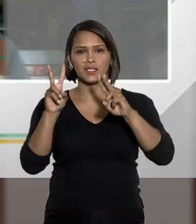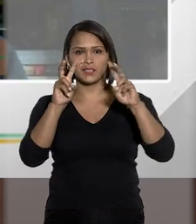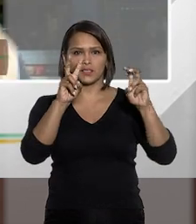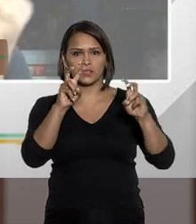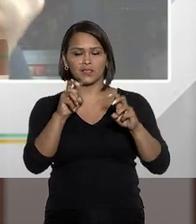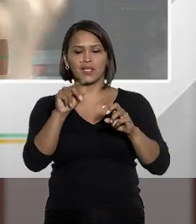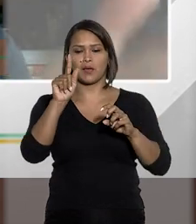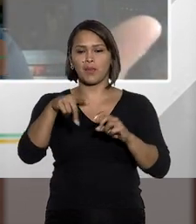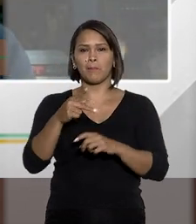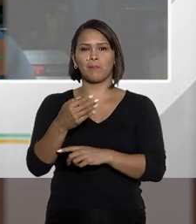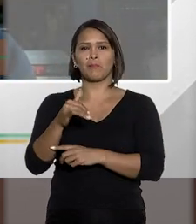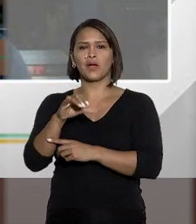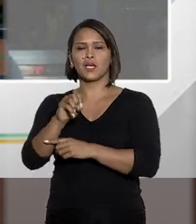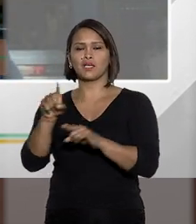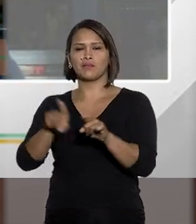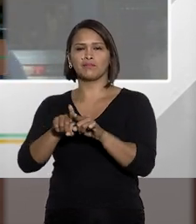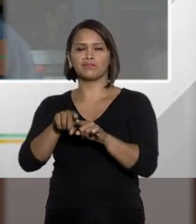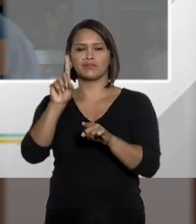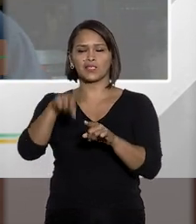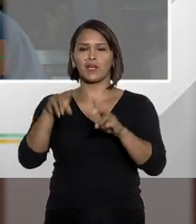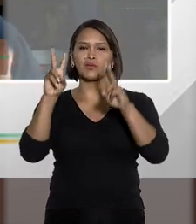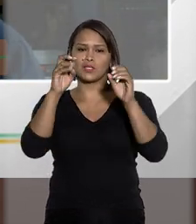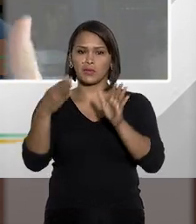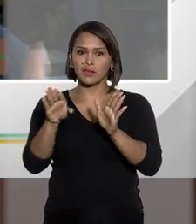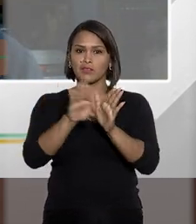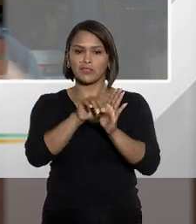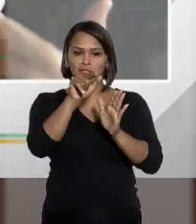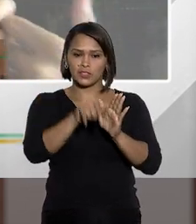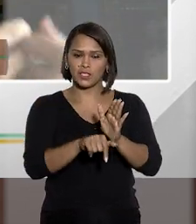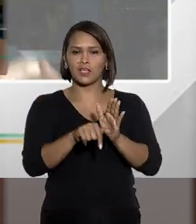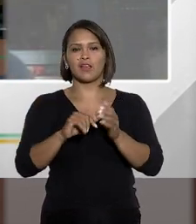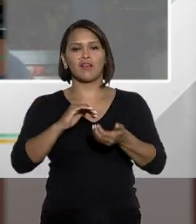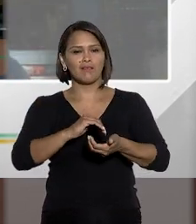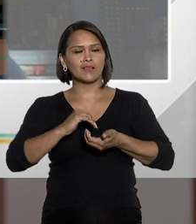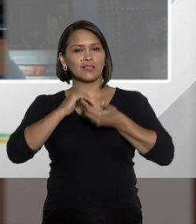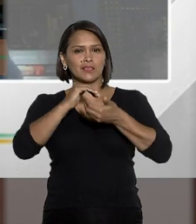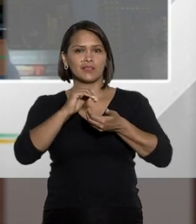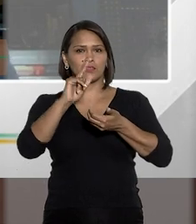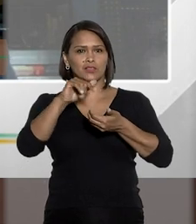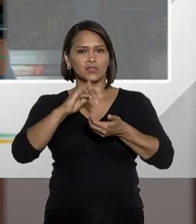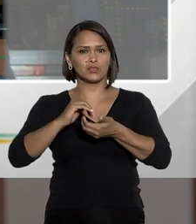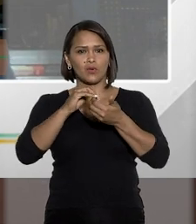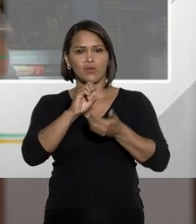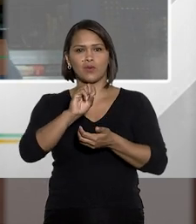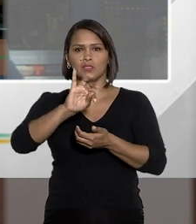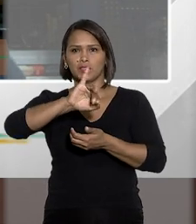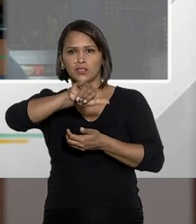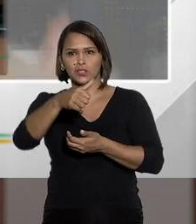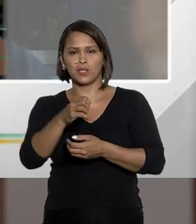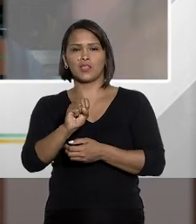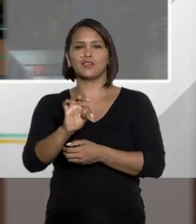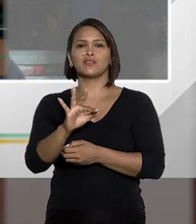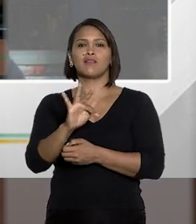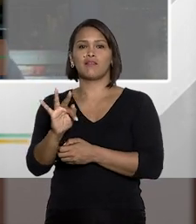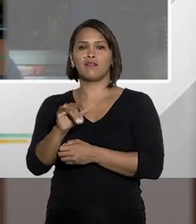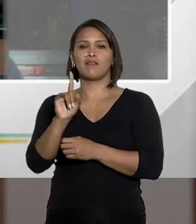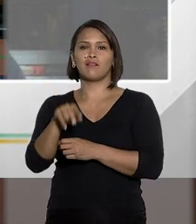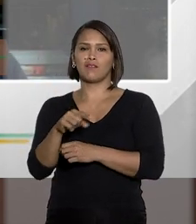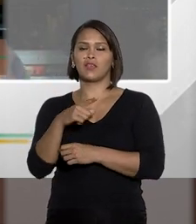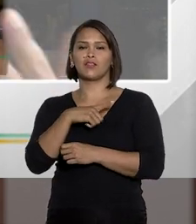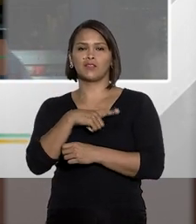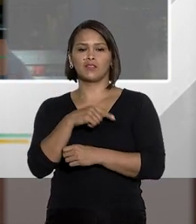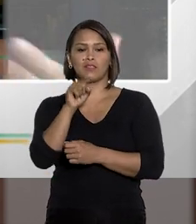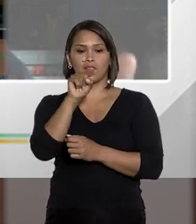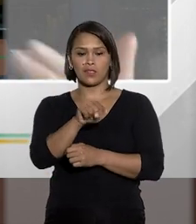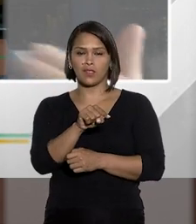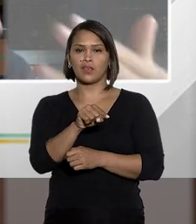esse tema perp walk eu acho que é um tema que deve chegar às cortes ao STJ, ao STF